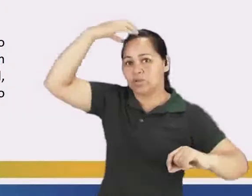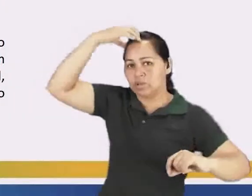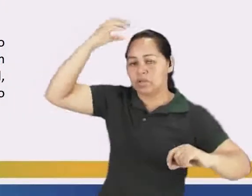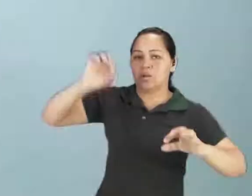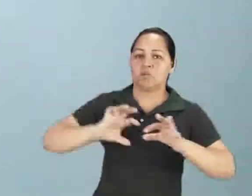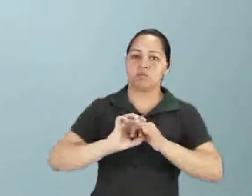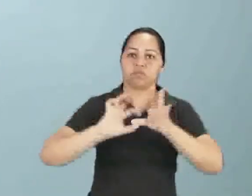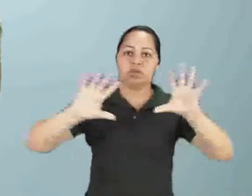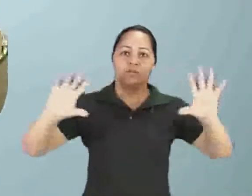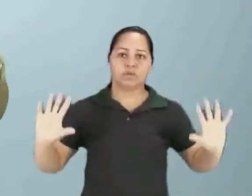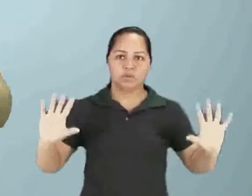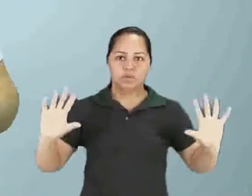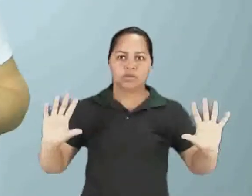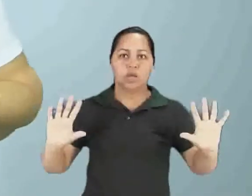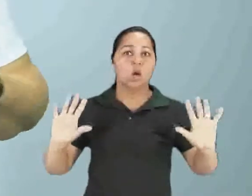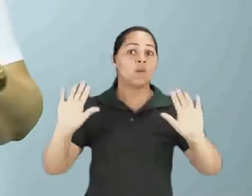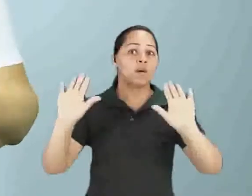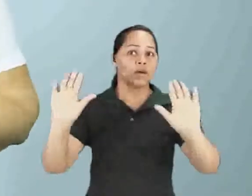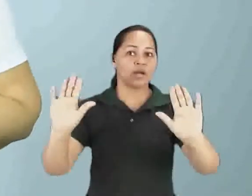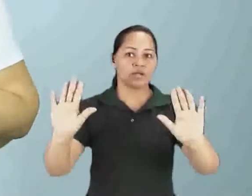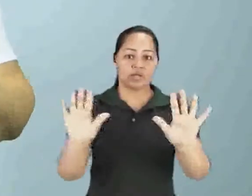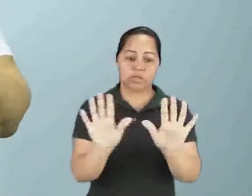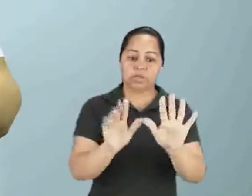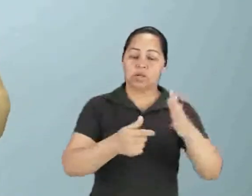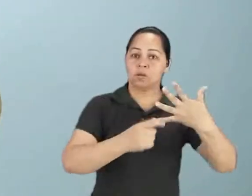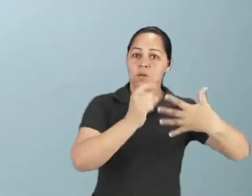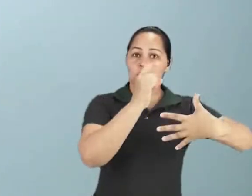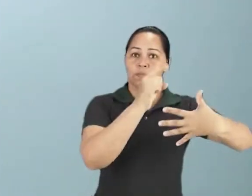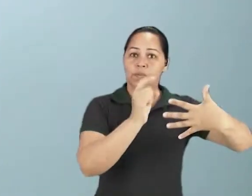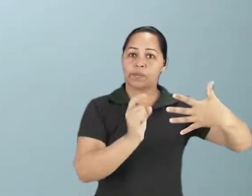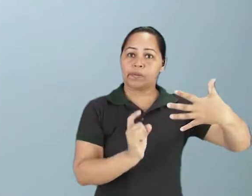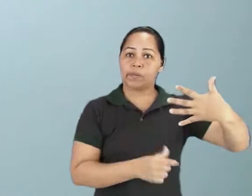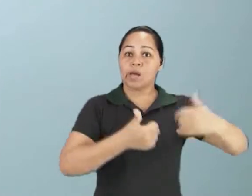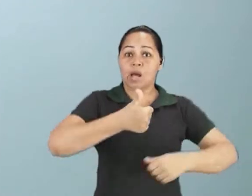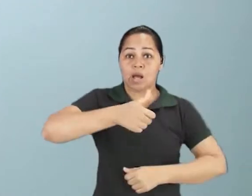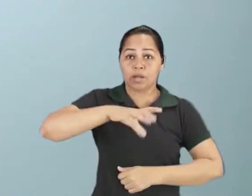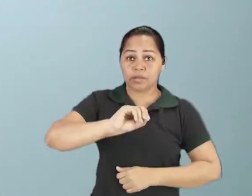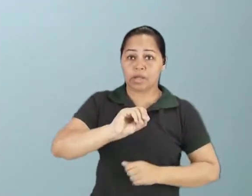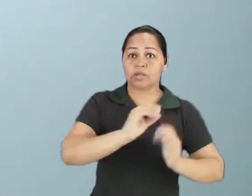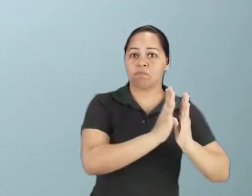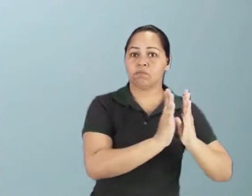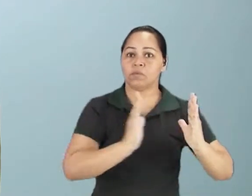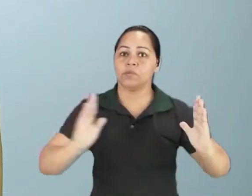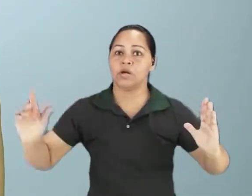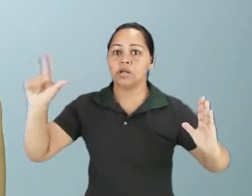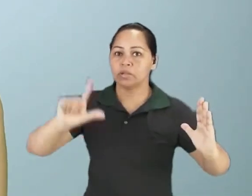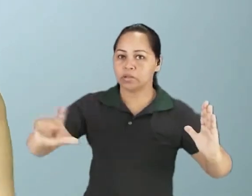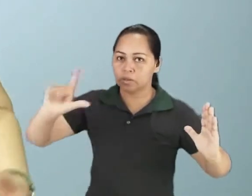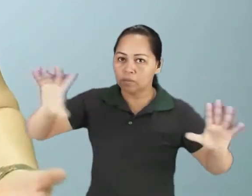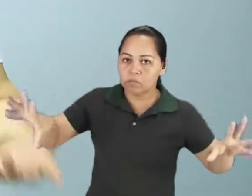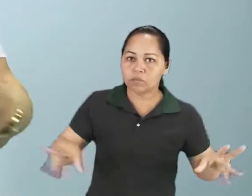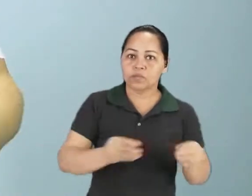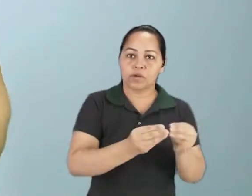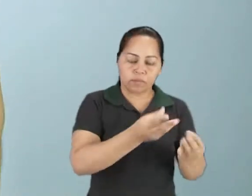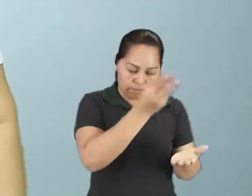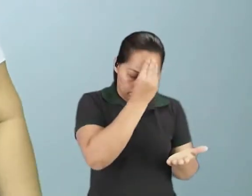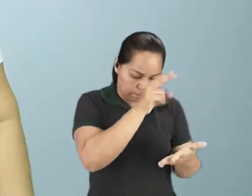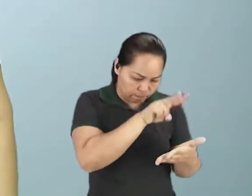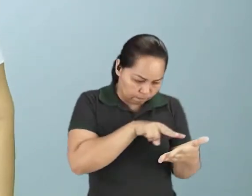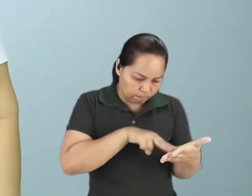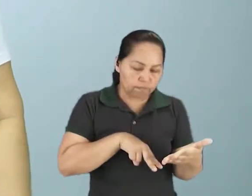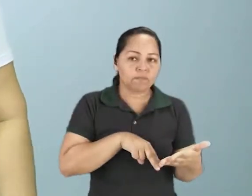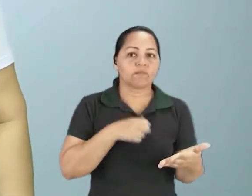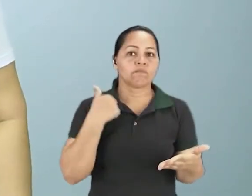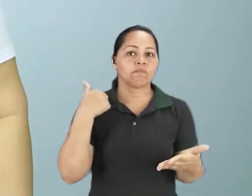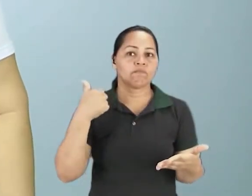dez obras, se vocês pegarem e se ambientarem com elas, certamente vão estar com uma boa bagagem para as provas. Então, vamos agora.